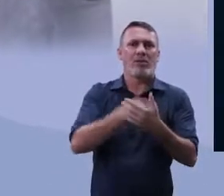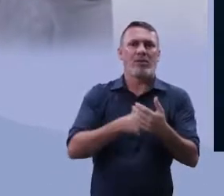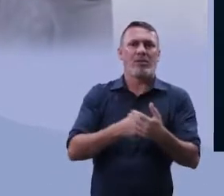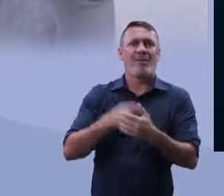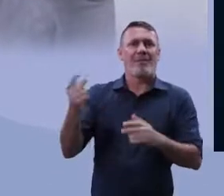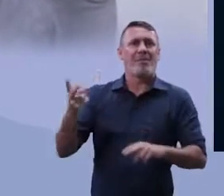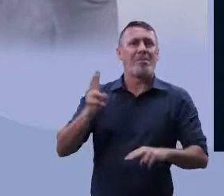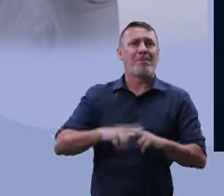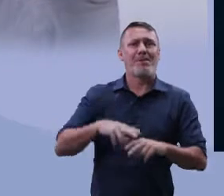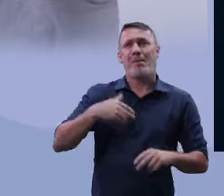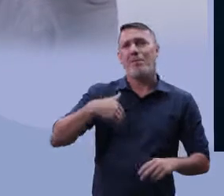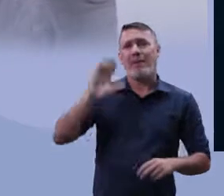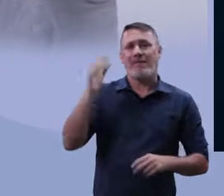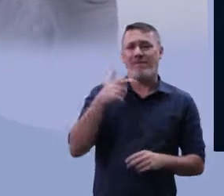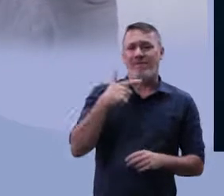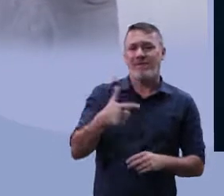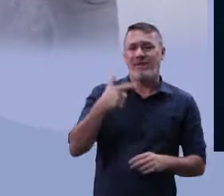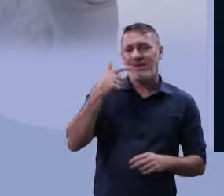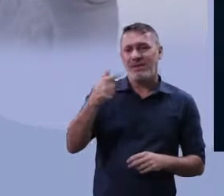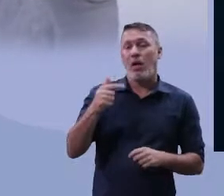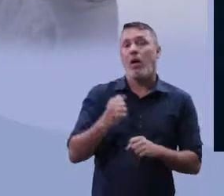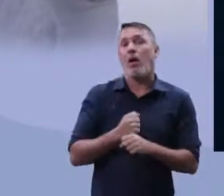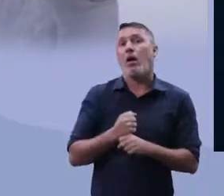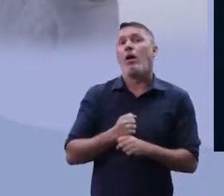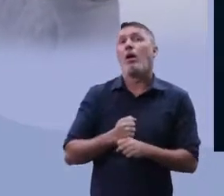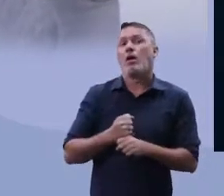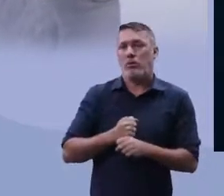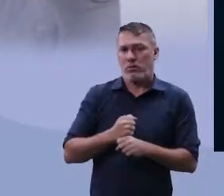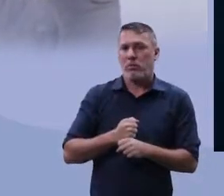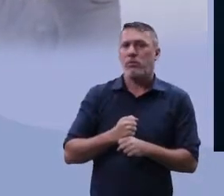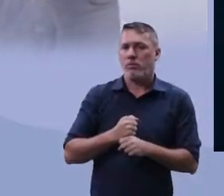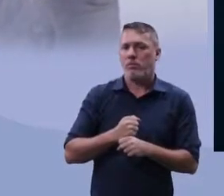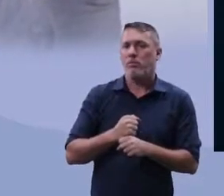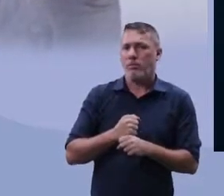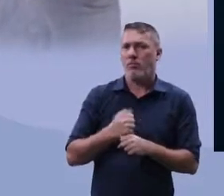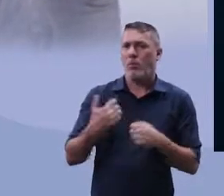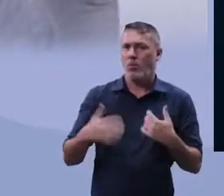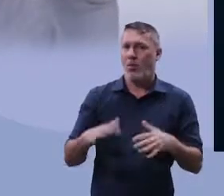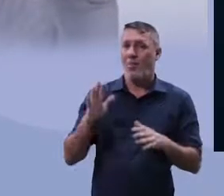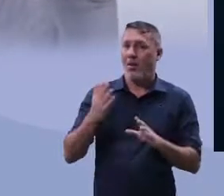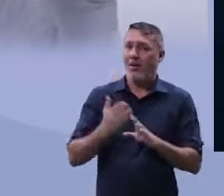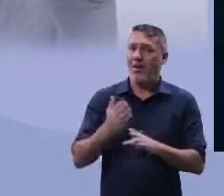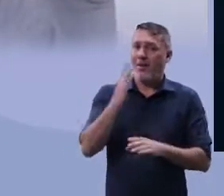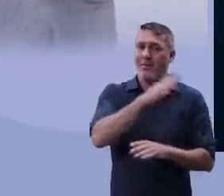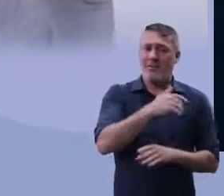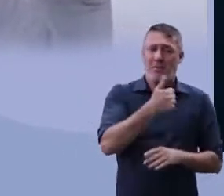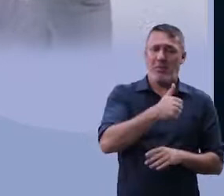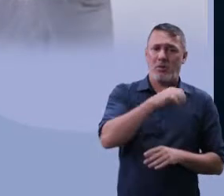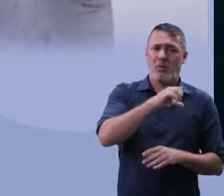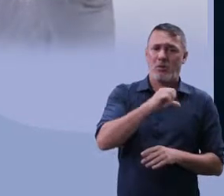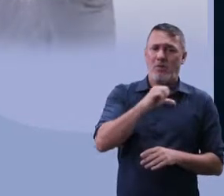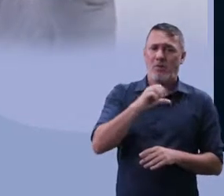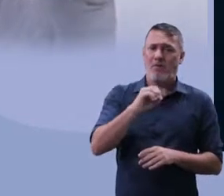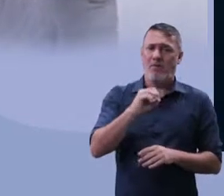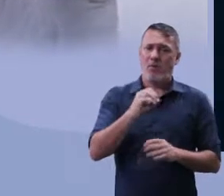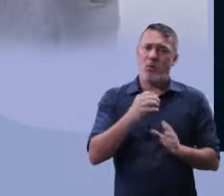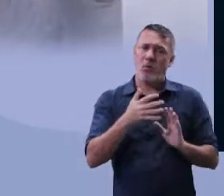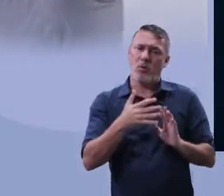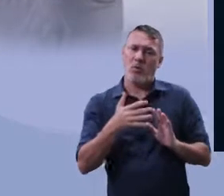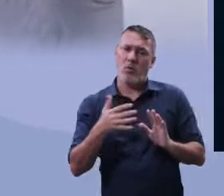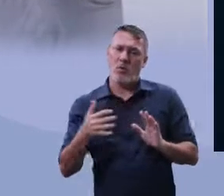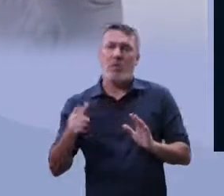por mais de 27 anos. Só que, à época, estamos falando da década de 90, início dos anos 90,